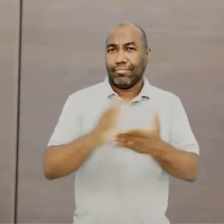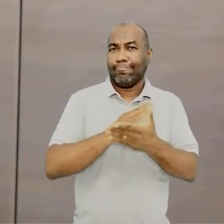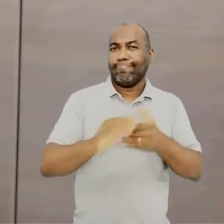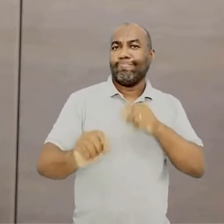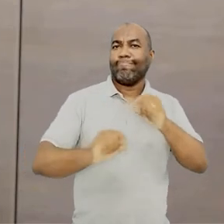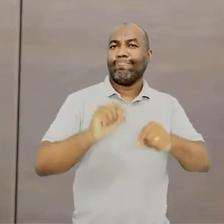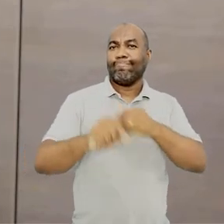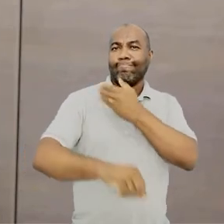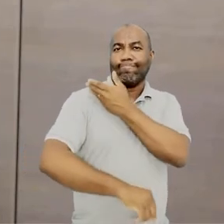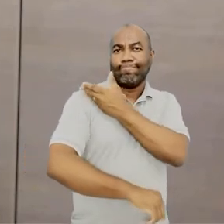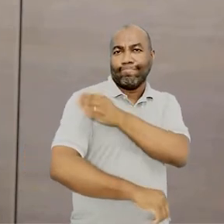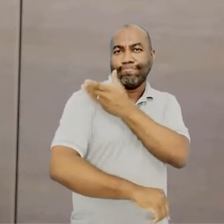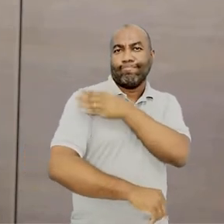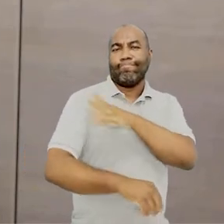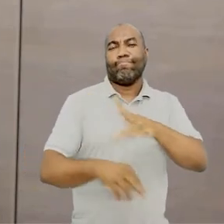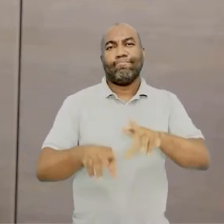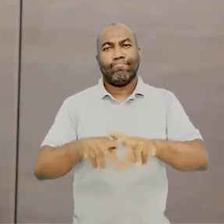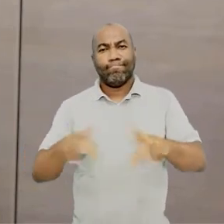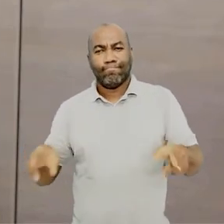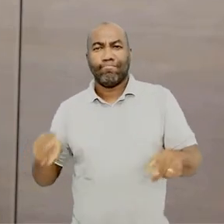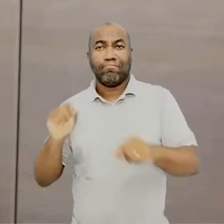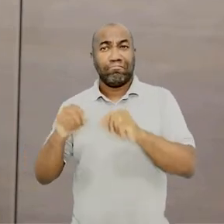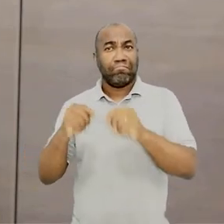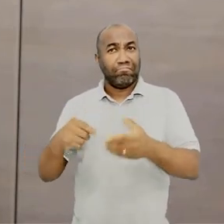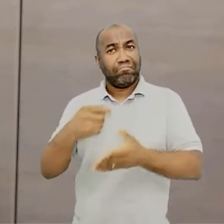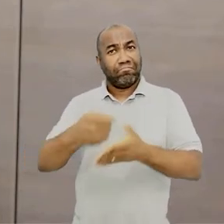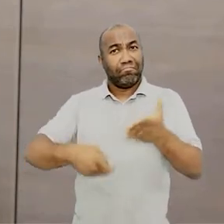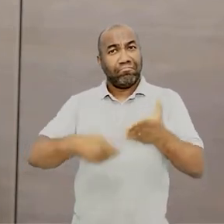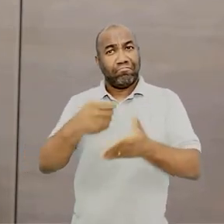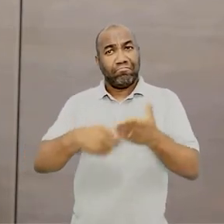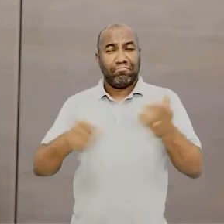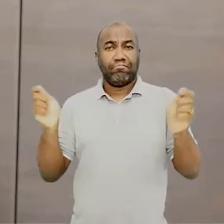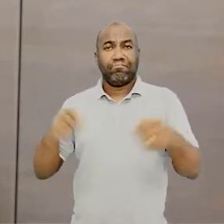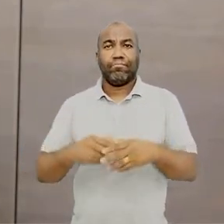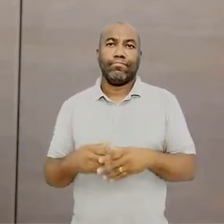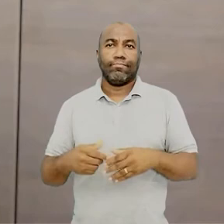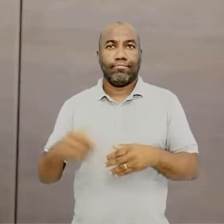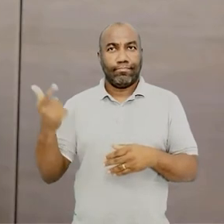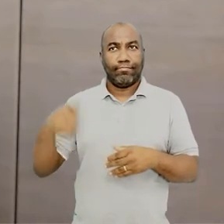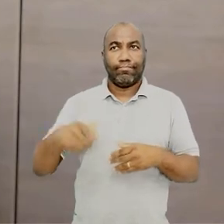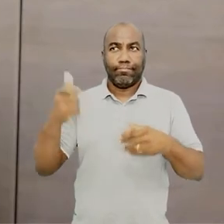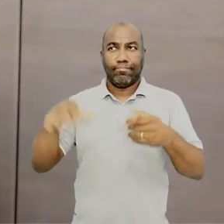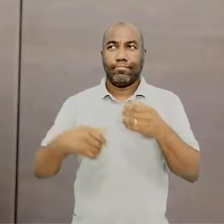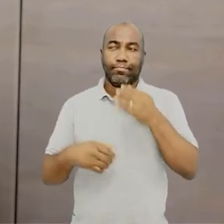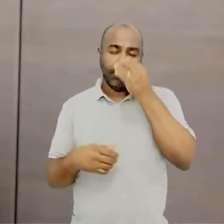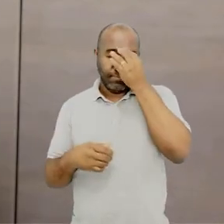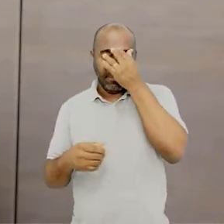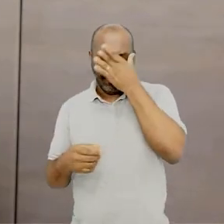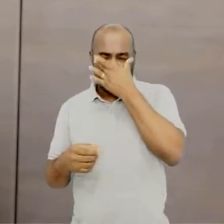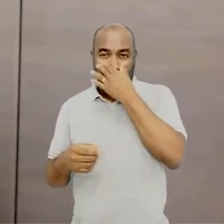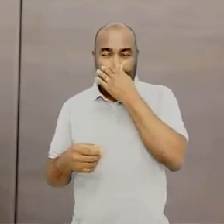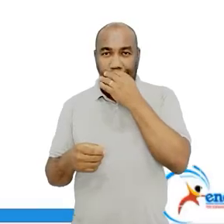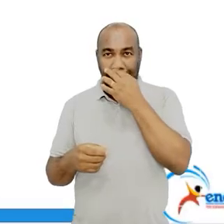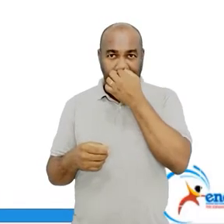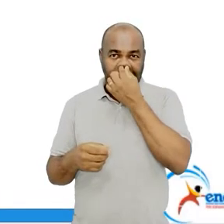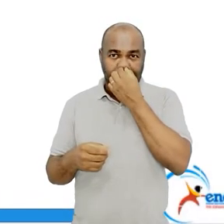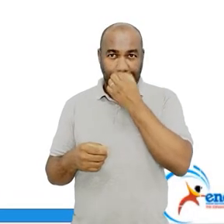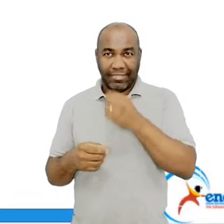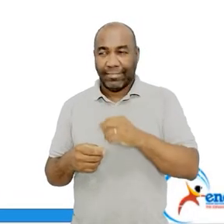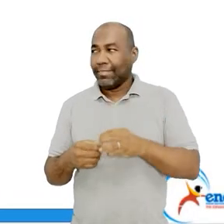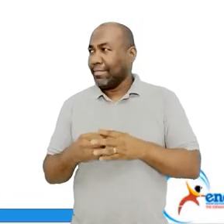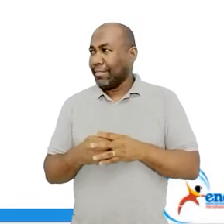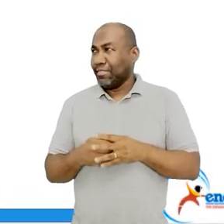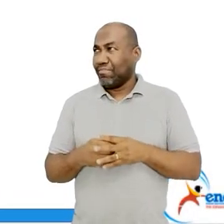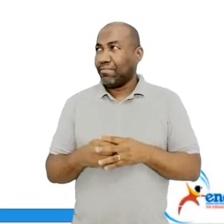Conversando com esse versinho de Manuel Bandeira. Vamos adiante? Agora, para vocês, o